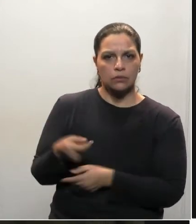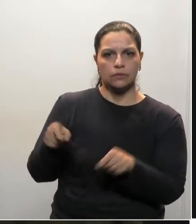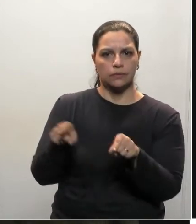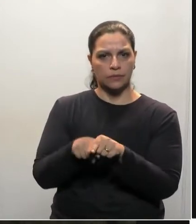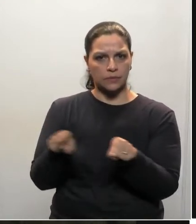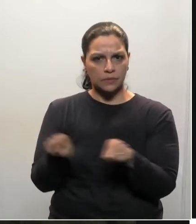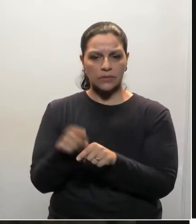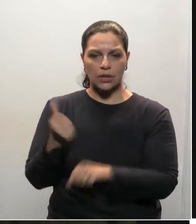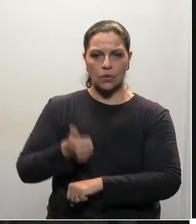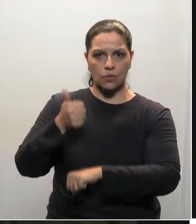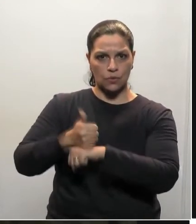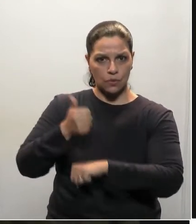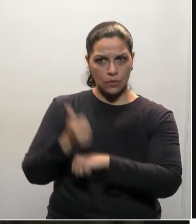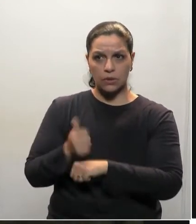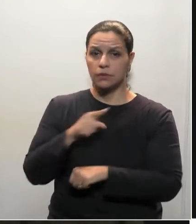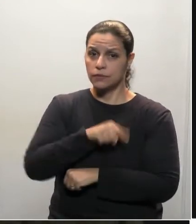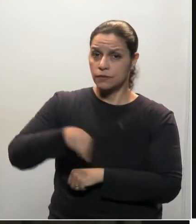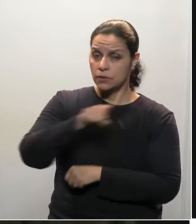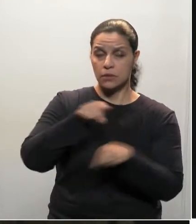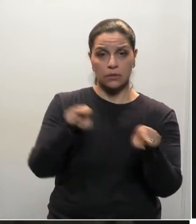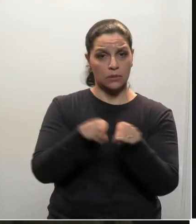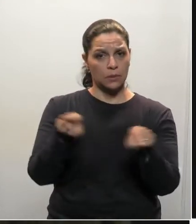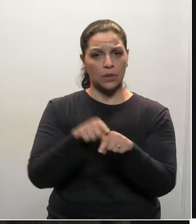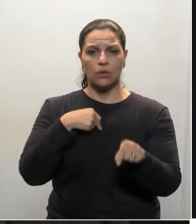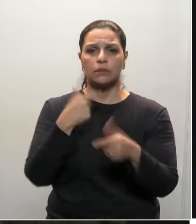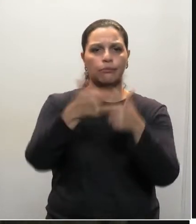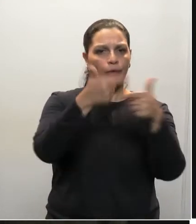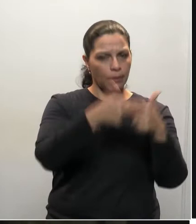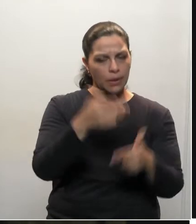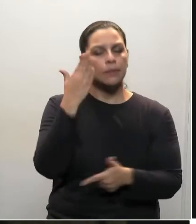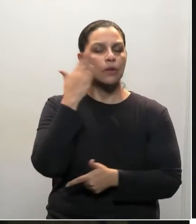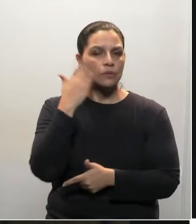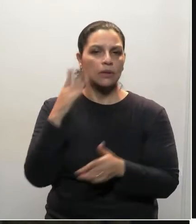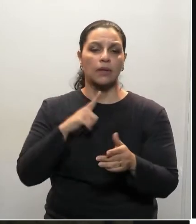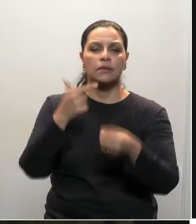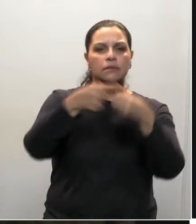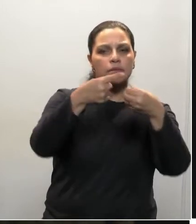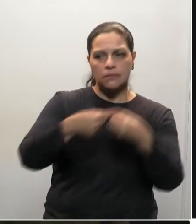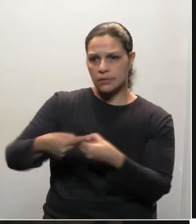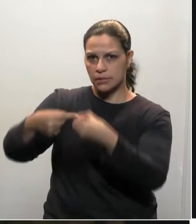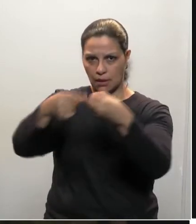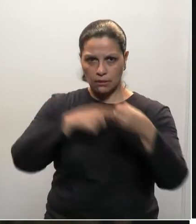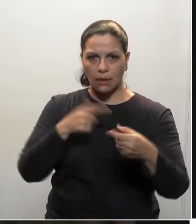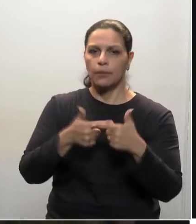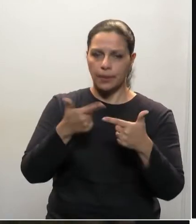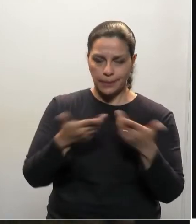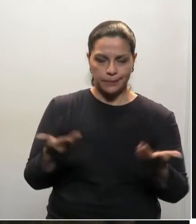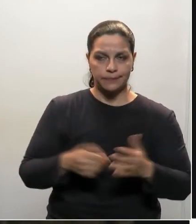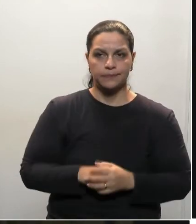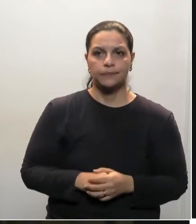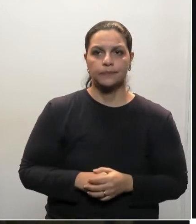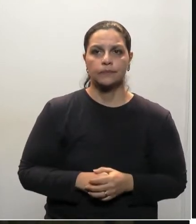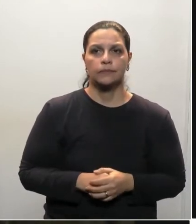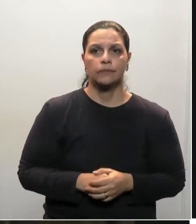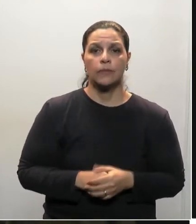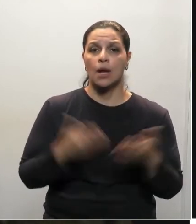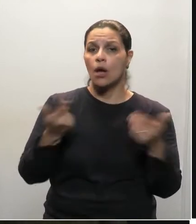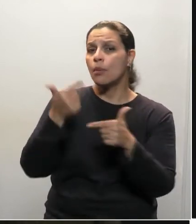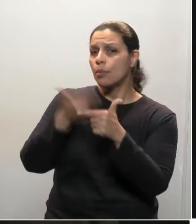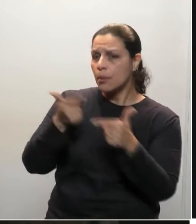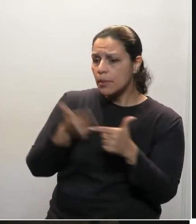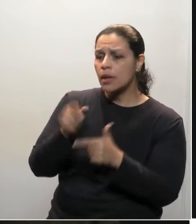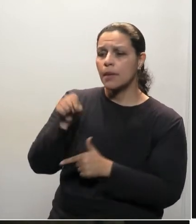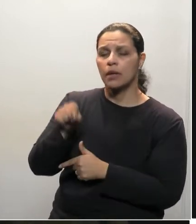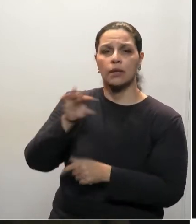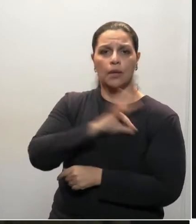e ao líder, e aos senhores também que têm seus problemas nas suas cidades de origem. Esse problema